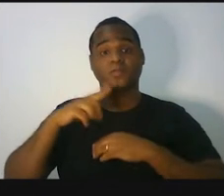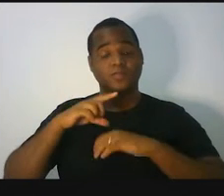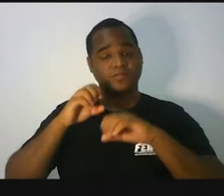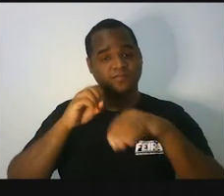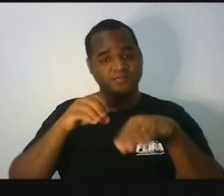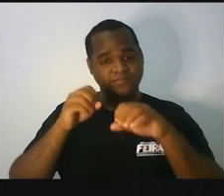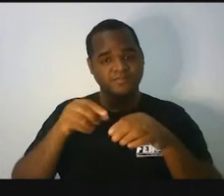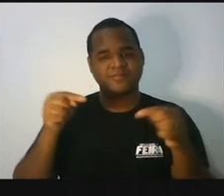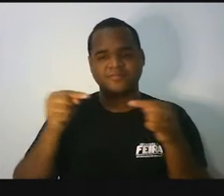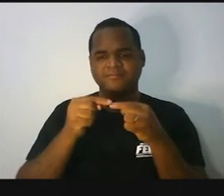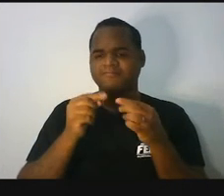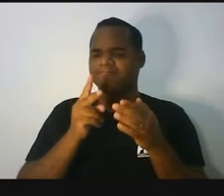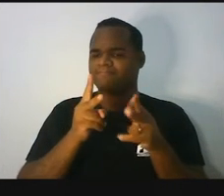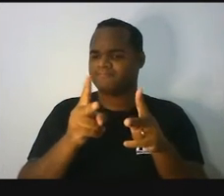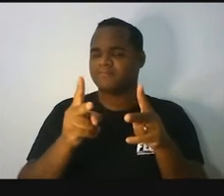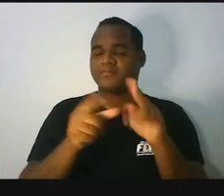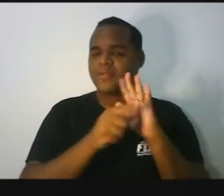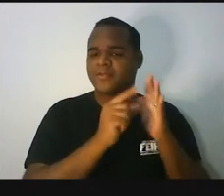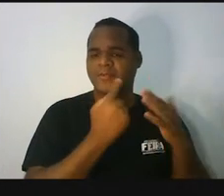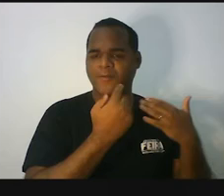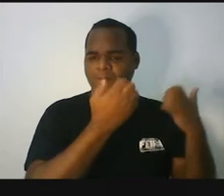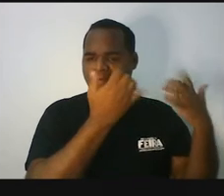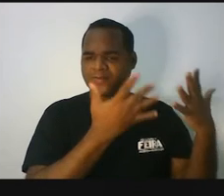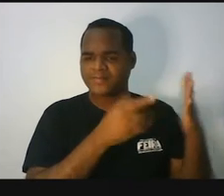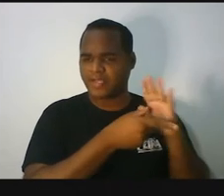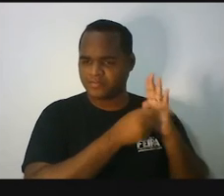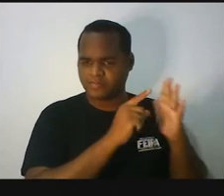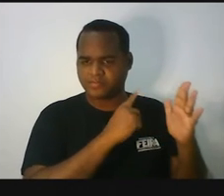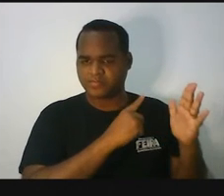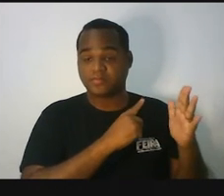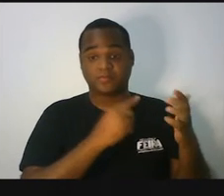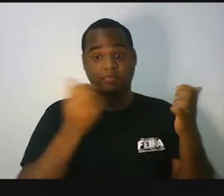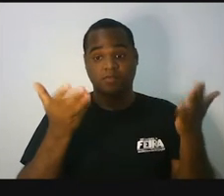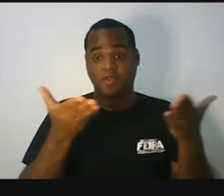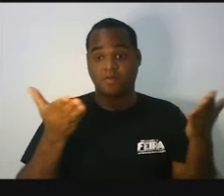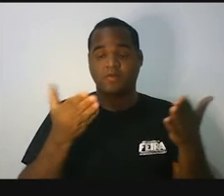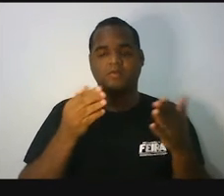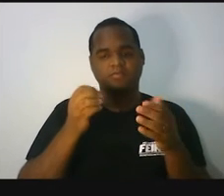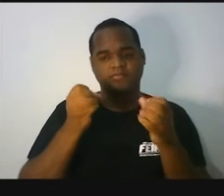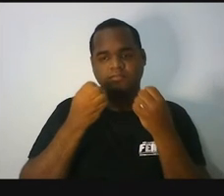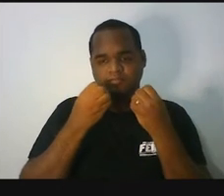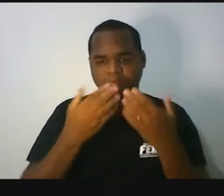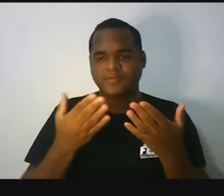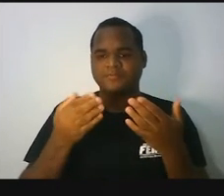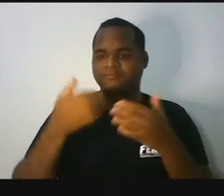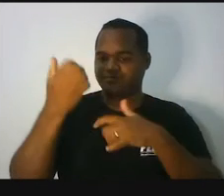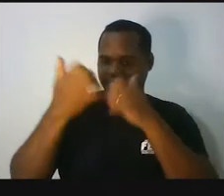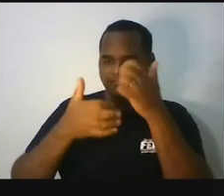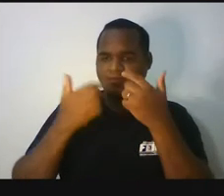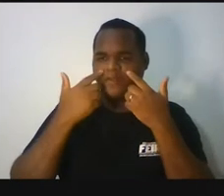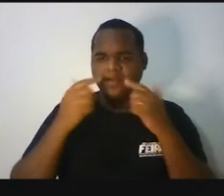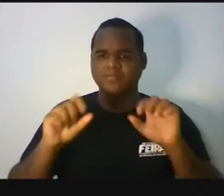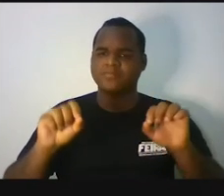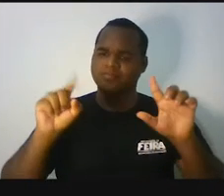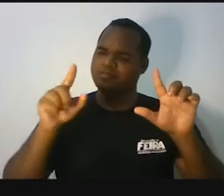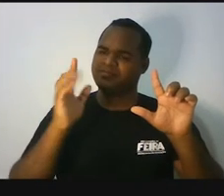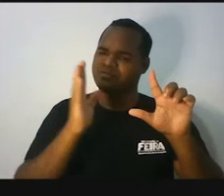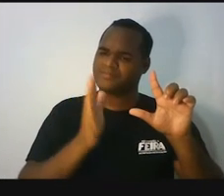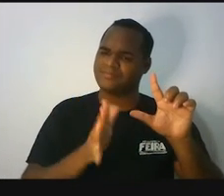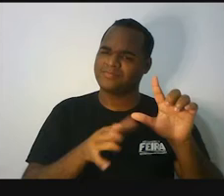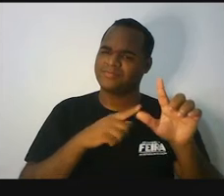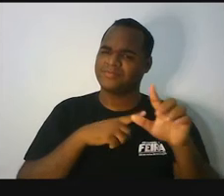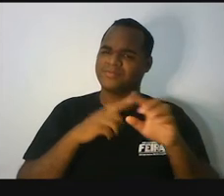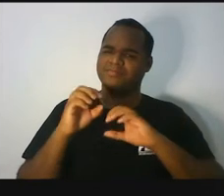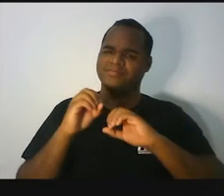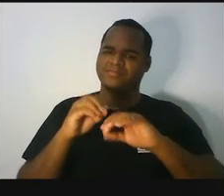continuação da aula anterior. Então, você pode estar olhando para essa tela agora e ter pensado assim, professor, eu já